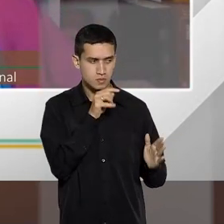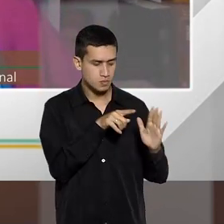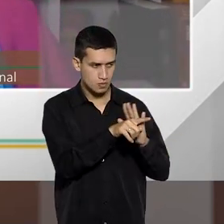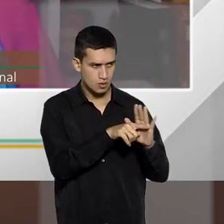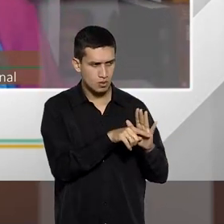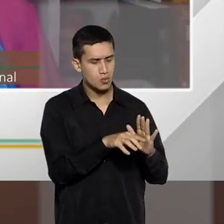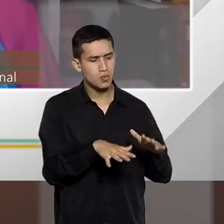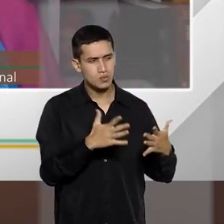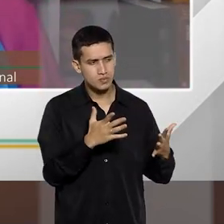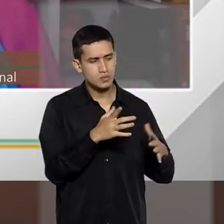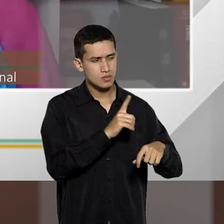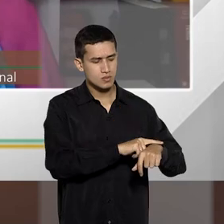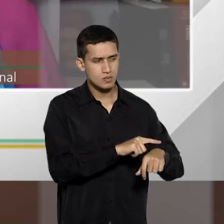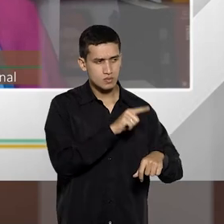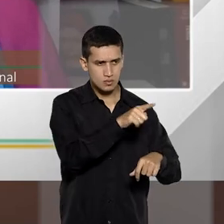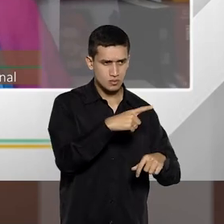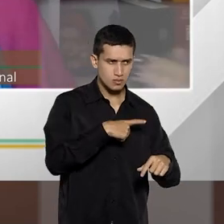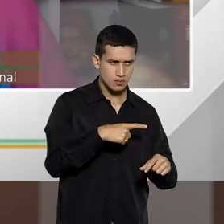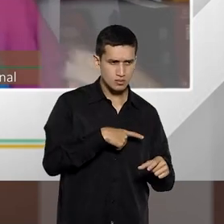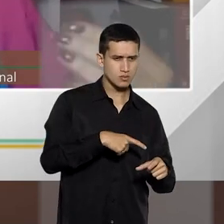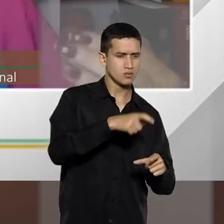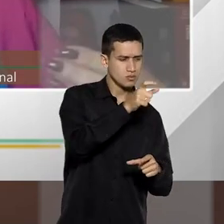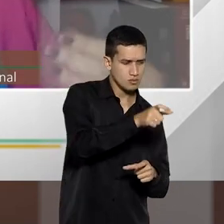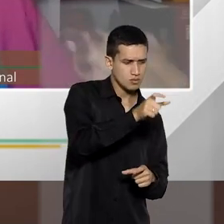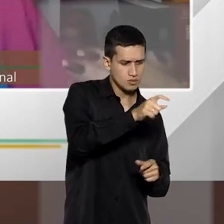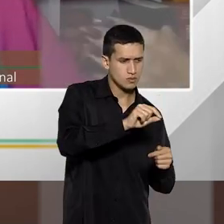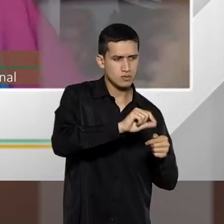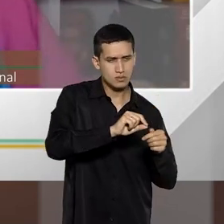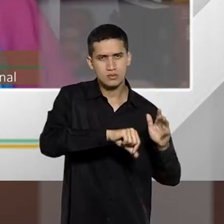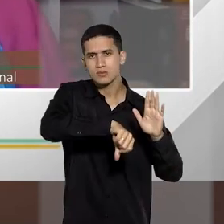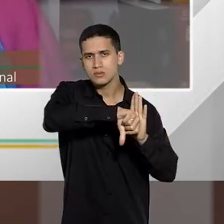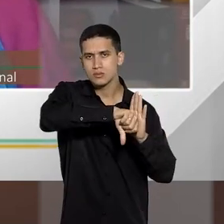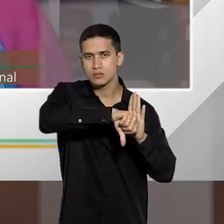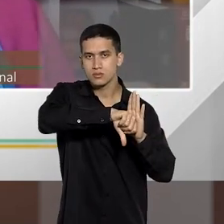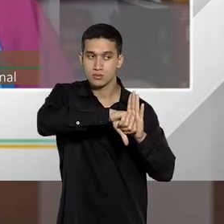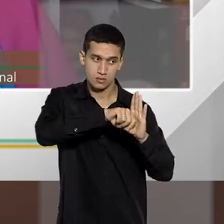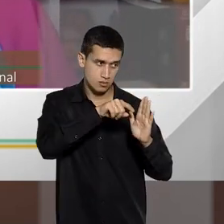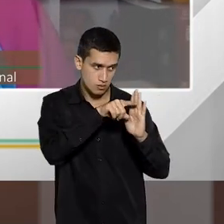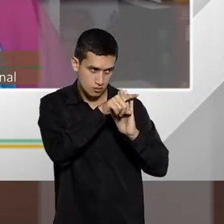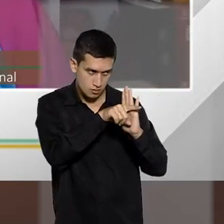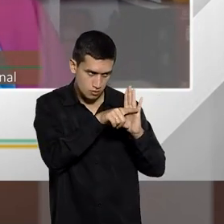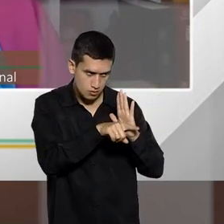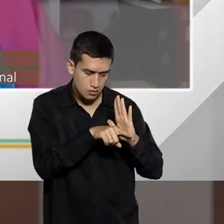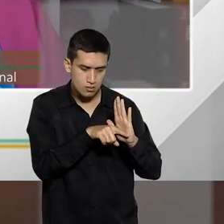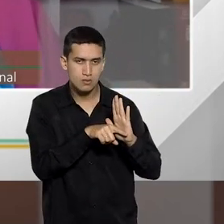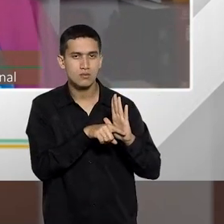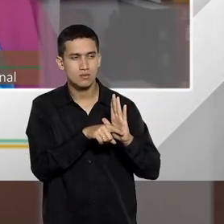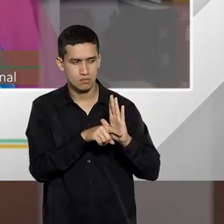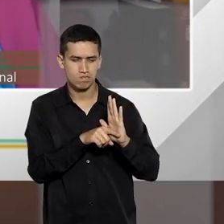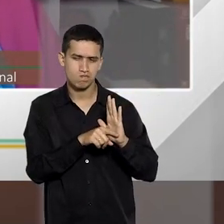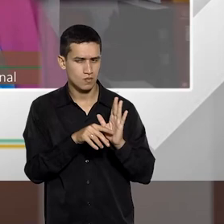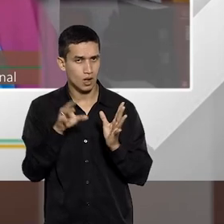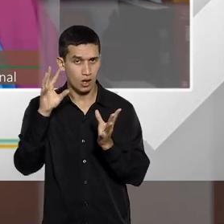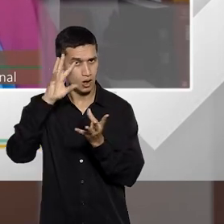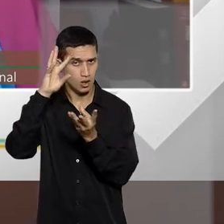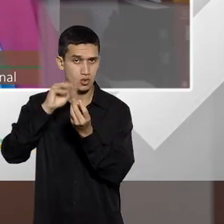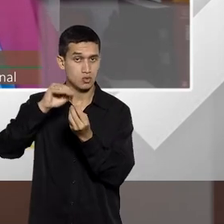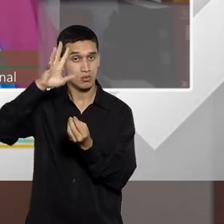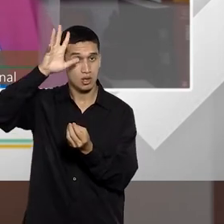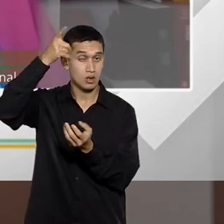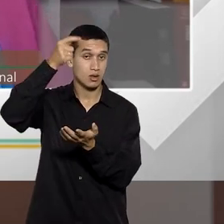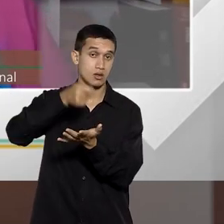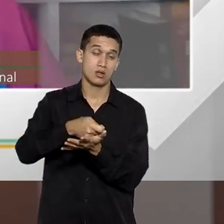reiterou em condutas delitivas, para você, então, poder fixar um valor ou definir um valor